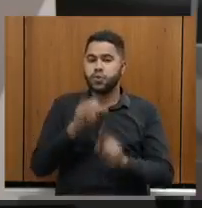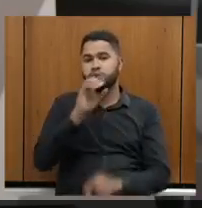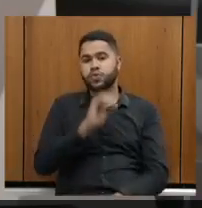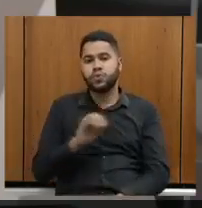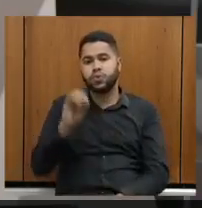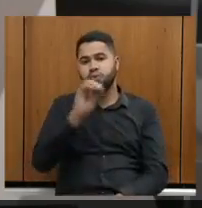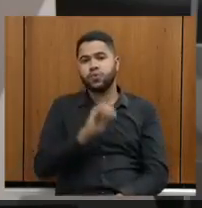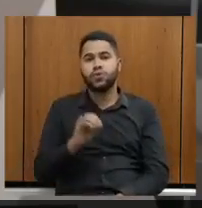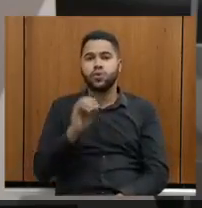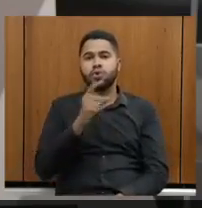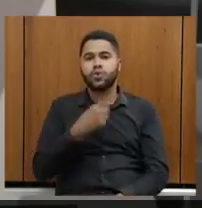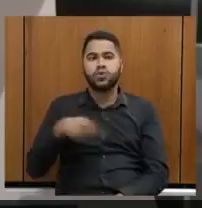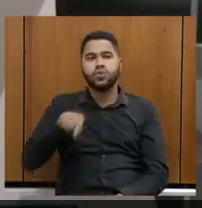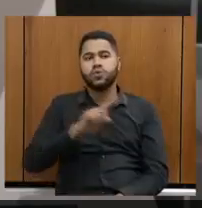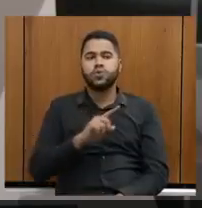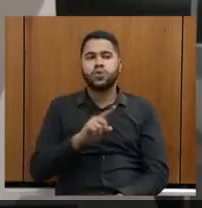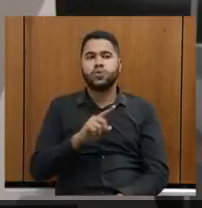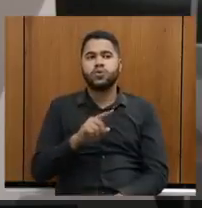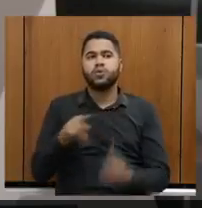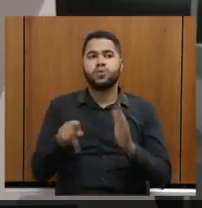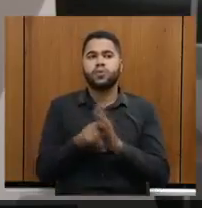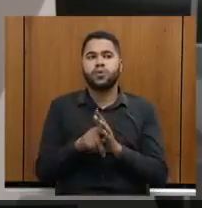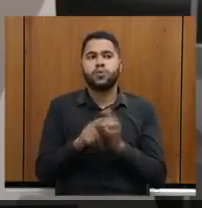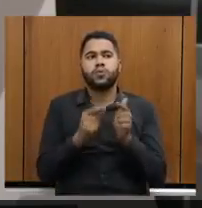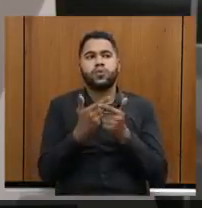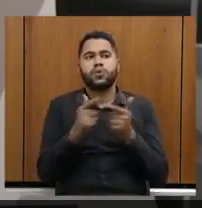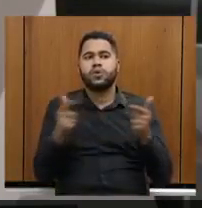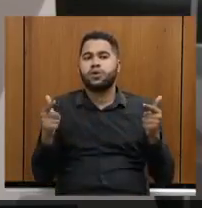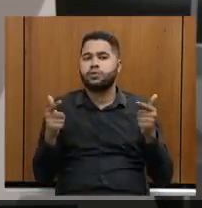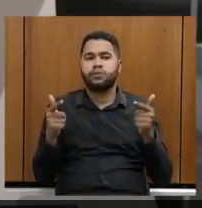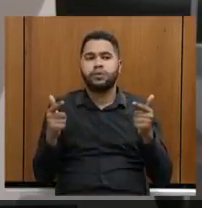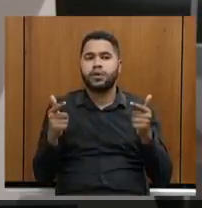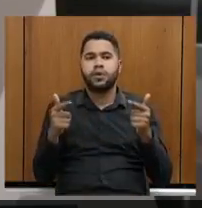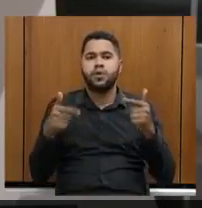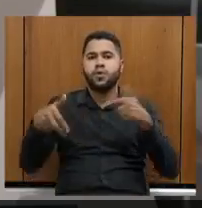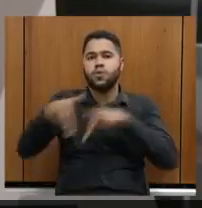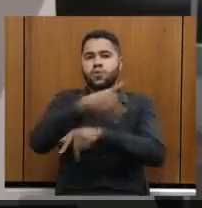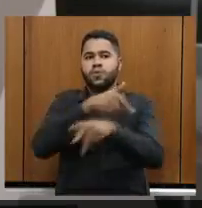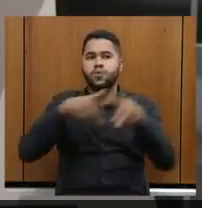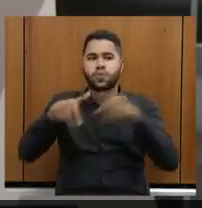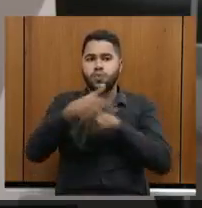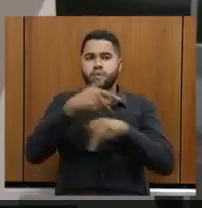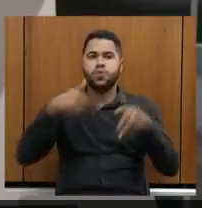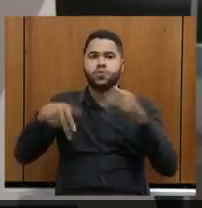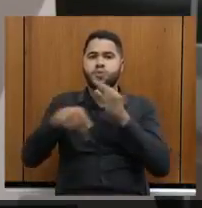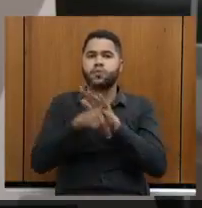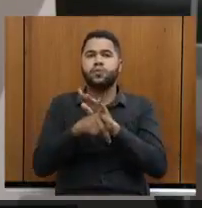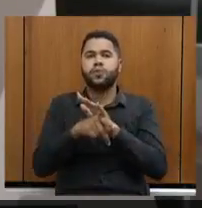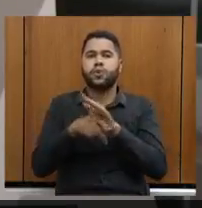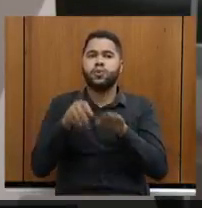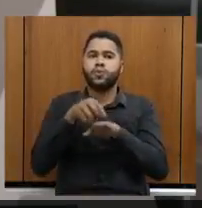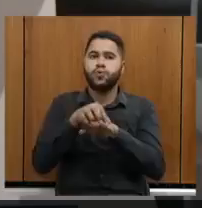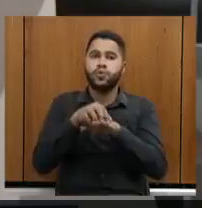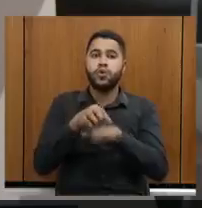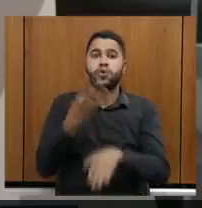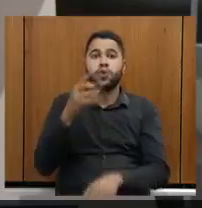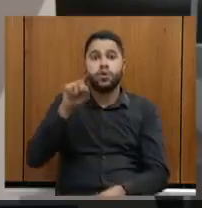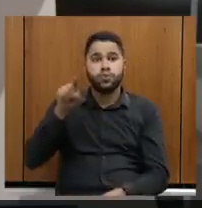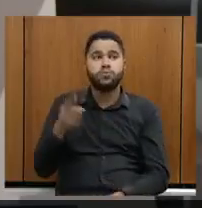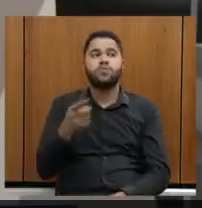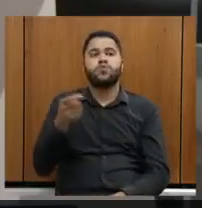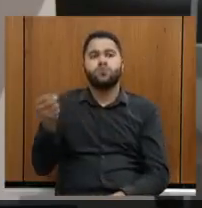seja, um mês que nós tradicionalmente não temos fluxo de turismo, 4 mil novos postos de emprego. Quero